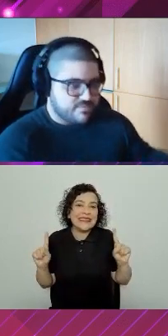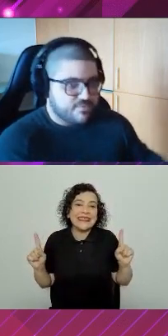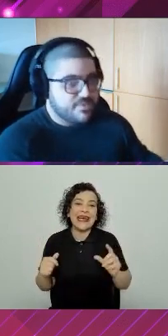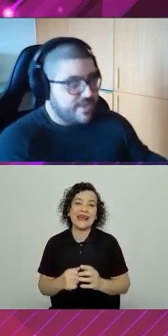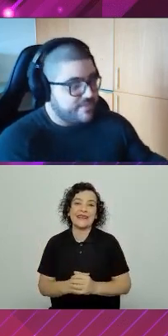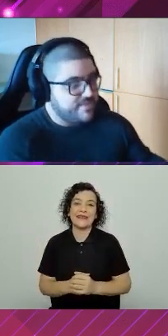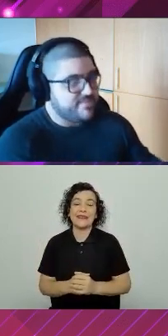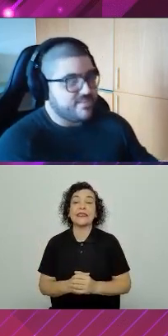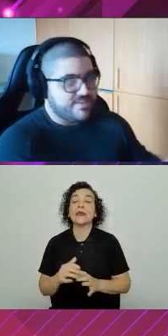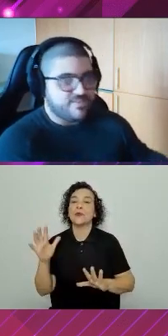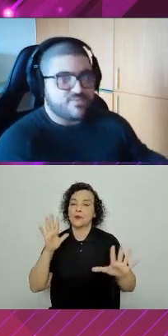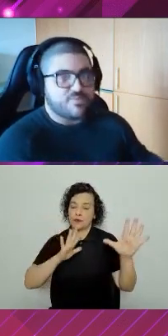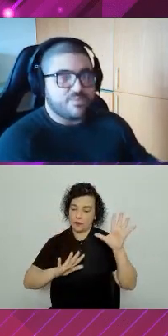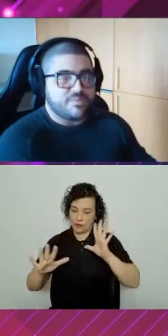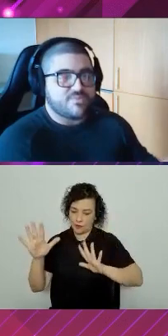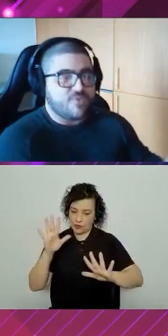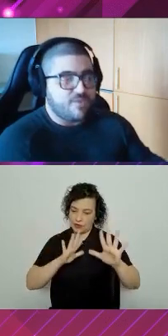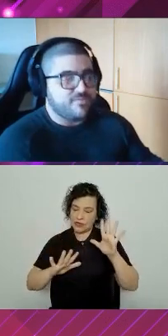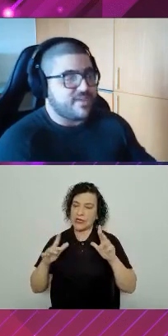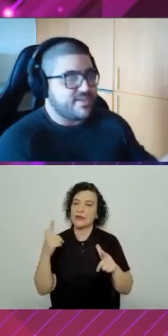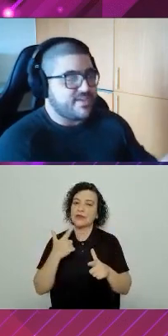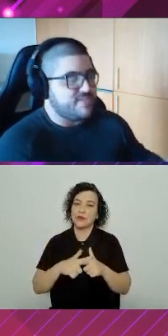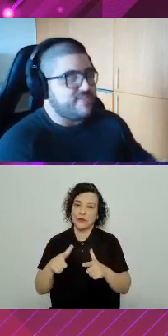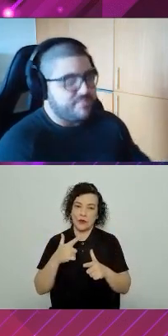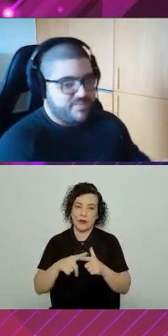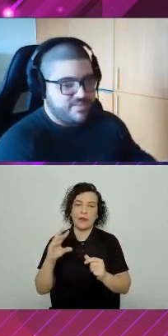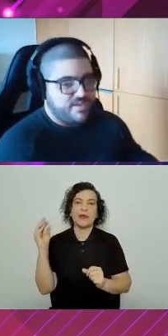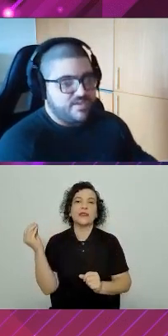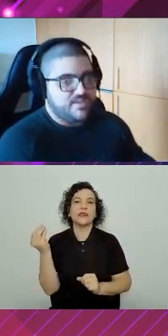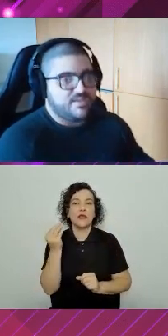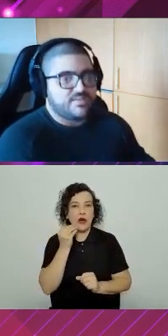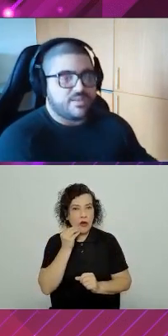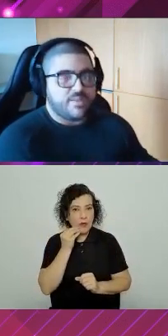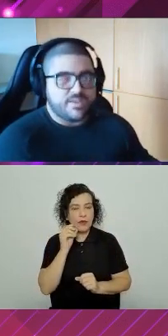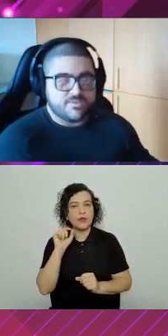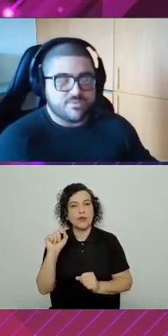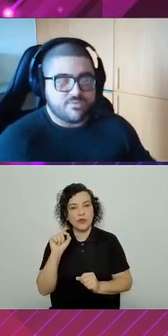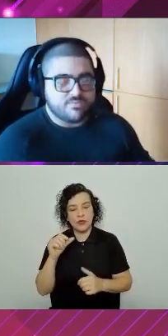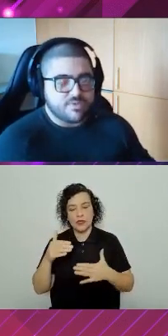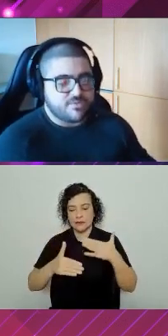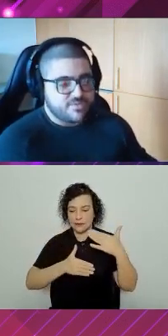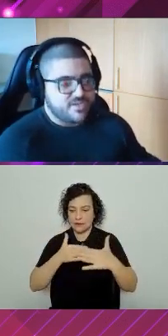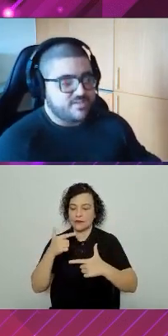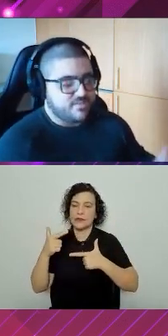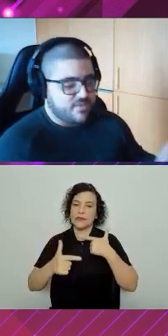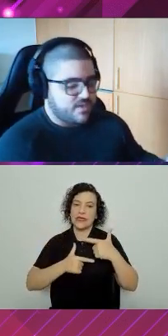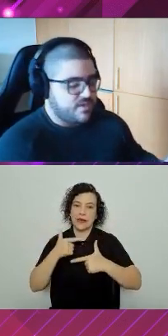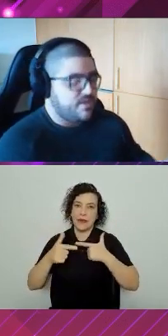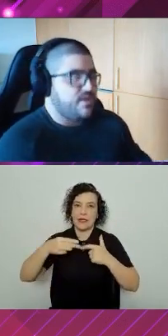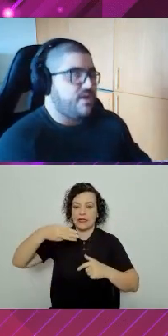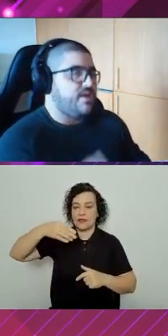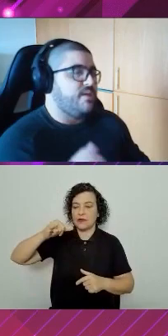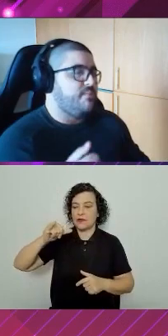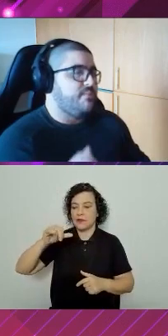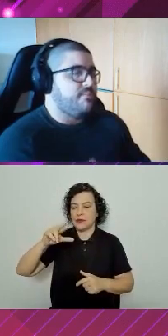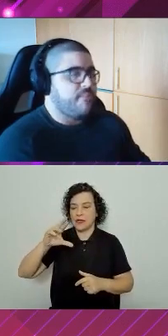Então, cuidado. Esses aqui são os problemas óbvios que a gente vai passar trabalhando com micro front-end. São o quê?